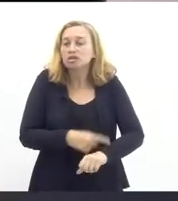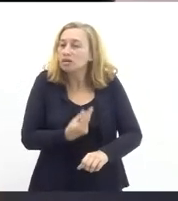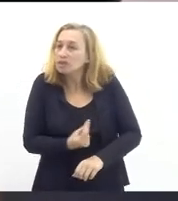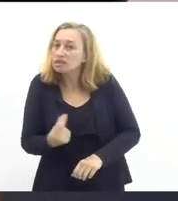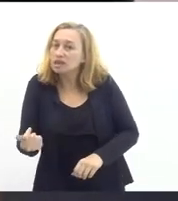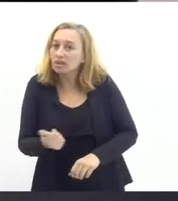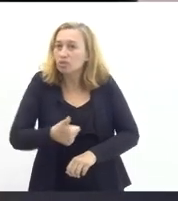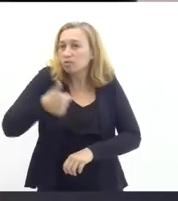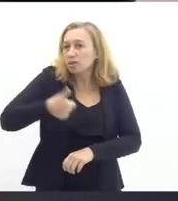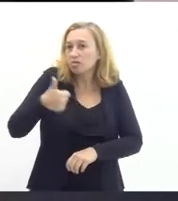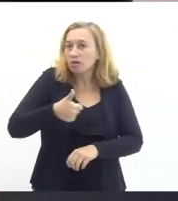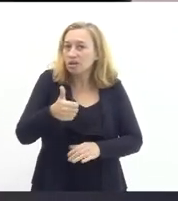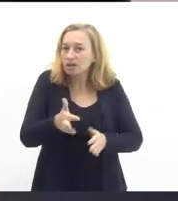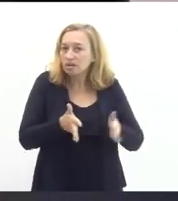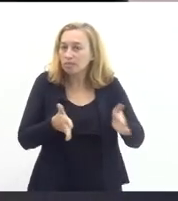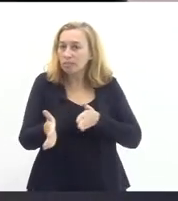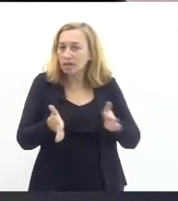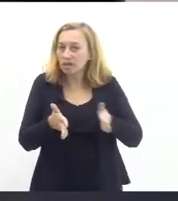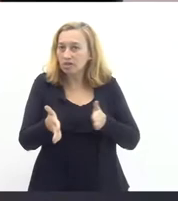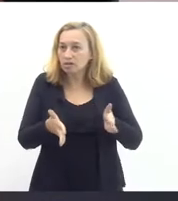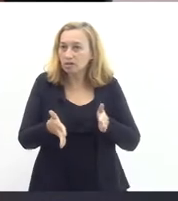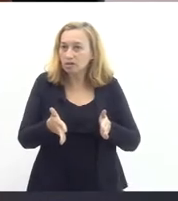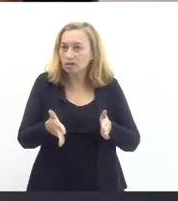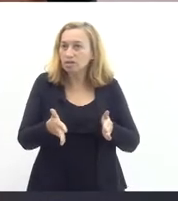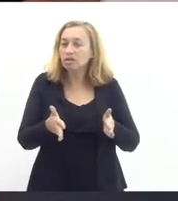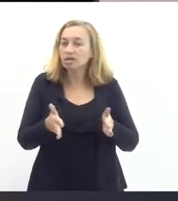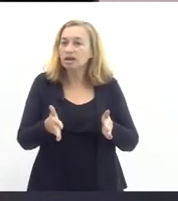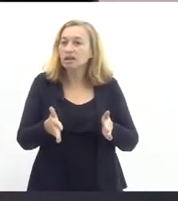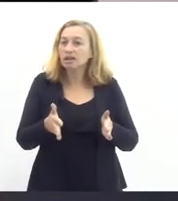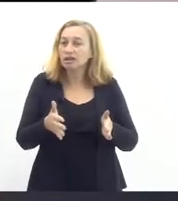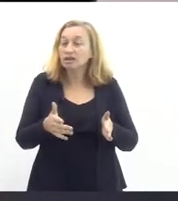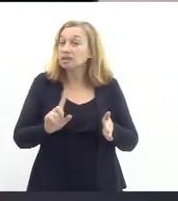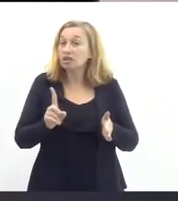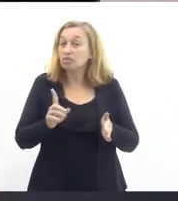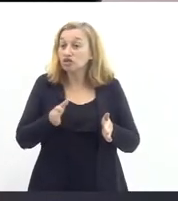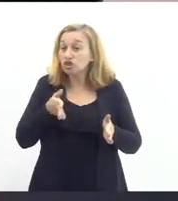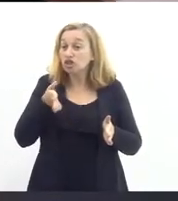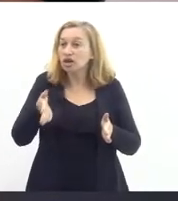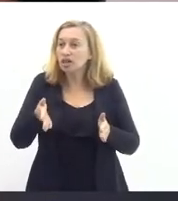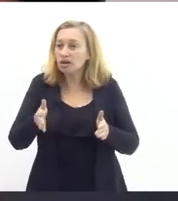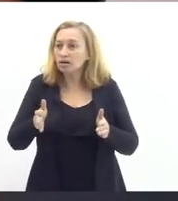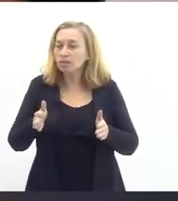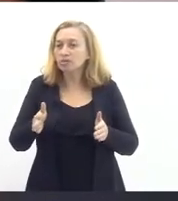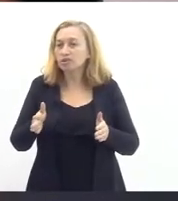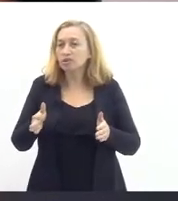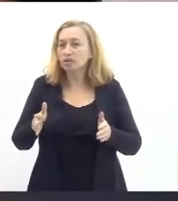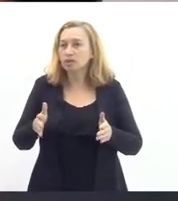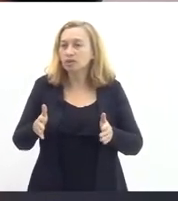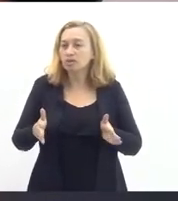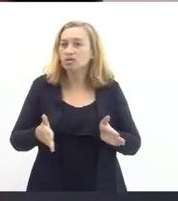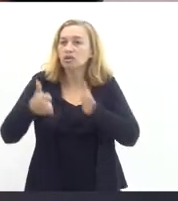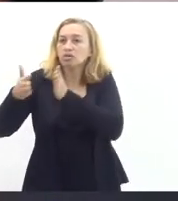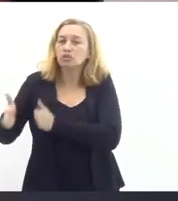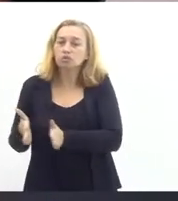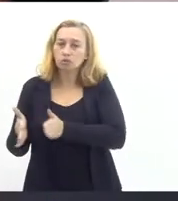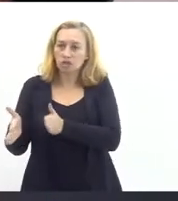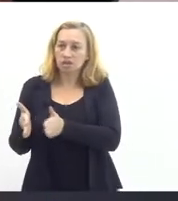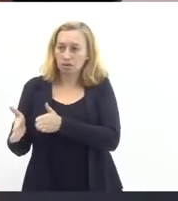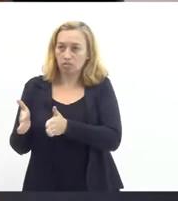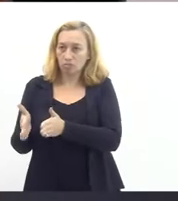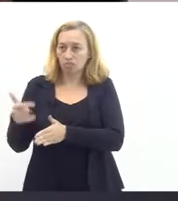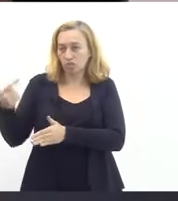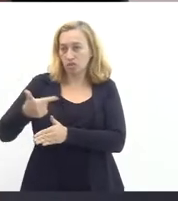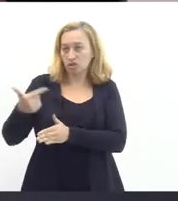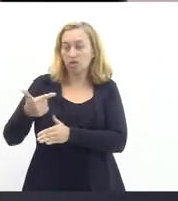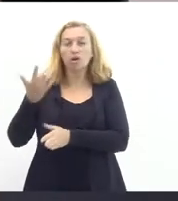do primeiro ciclo do regime e, tecnicamente, formalmente, ainda nem entramos nessa segunda fase. Então, por todas essas razões, eu